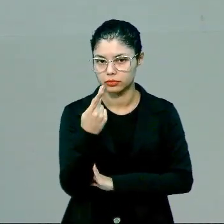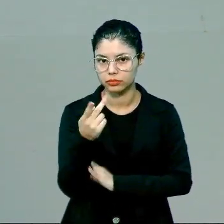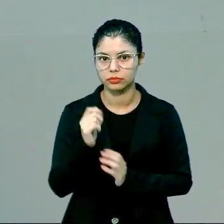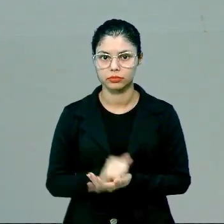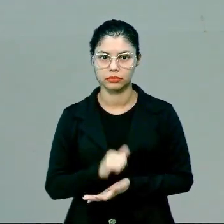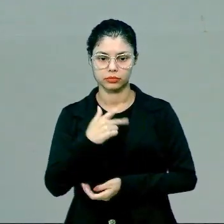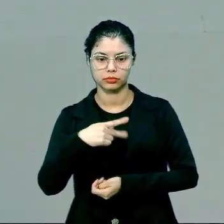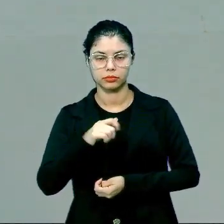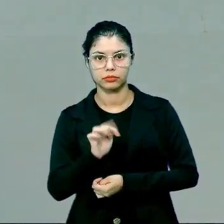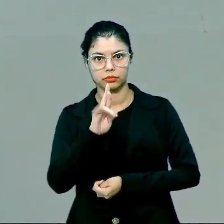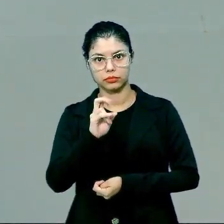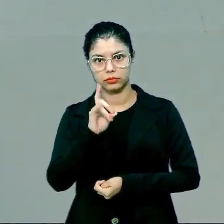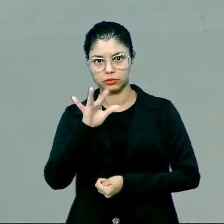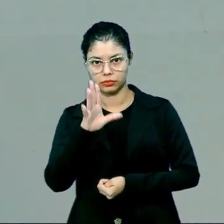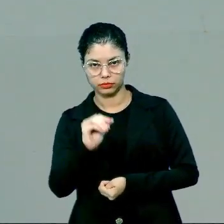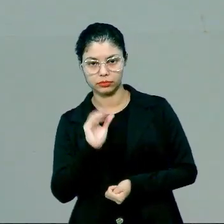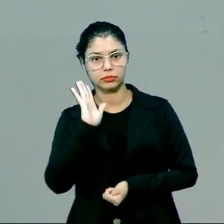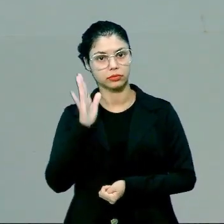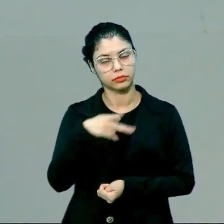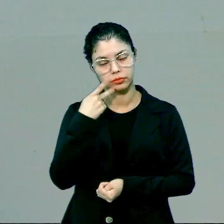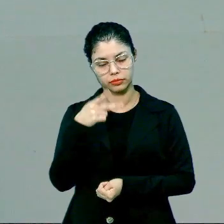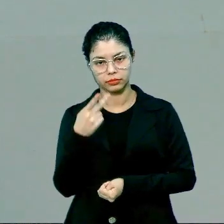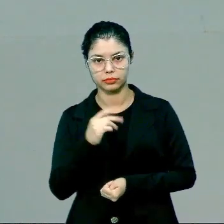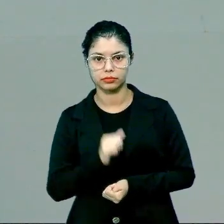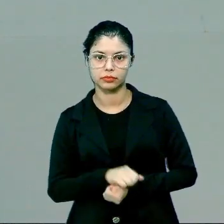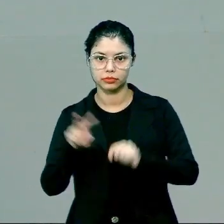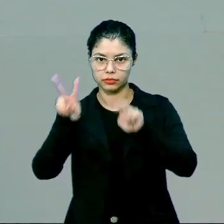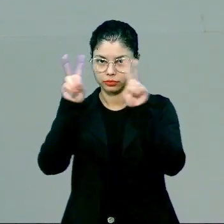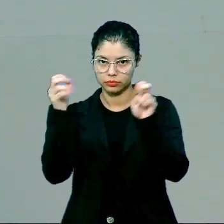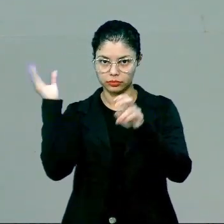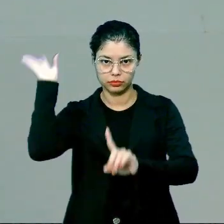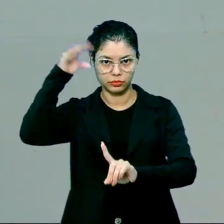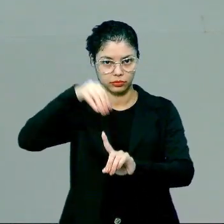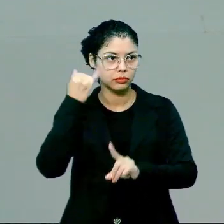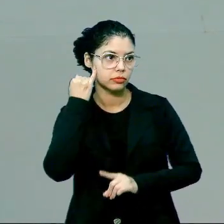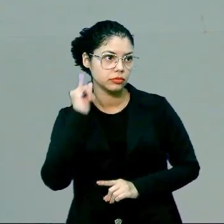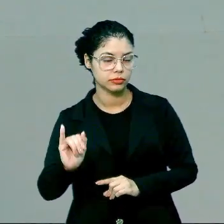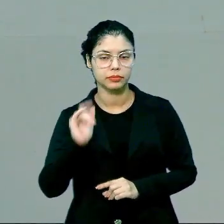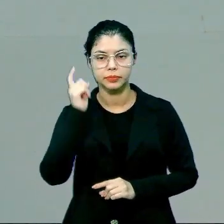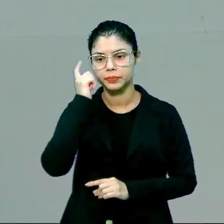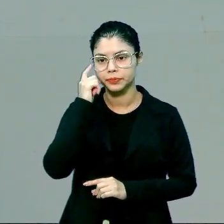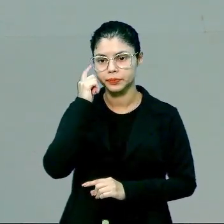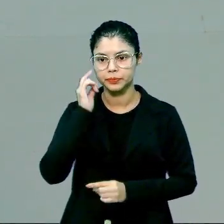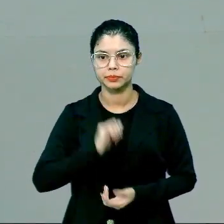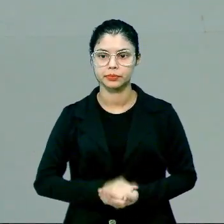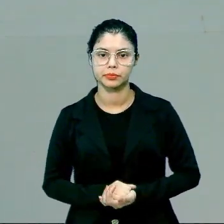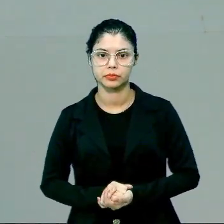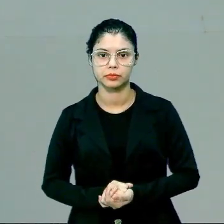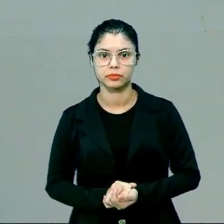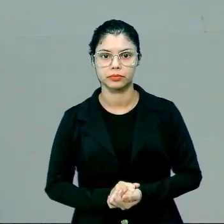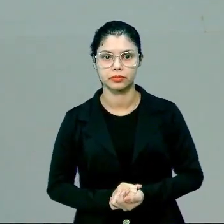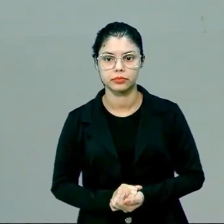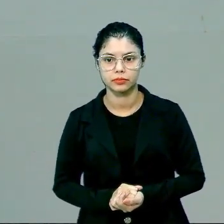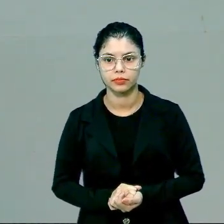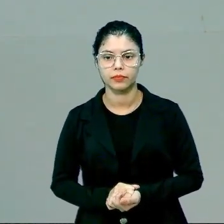sobre patriarcalismo, eu já vou falar sobre a ideia do pensamento patriarcal. Eu não vou mais repetir a